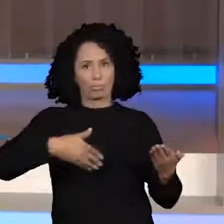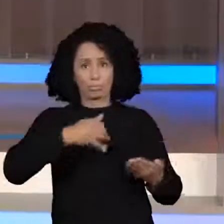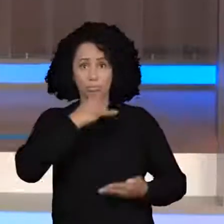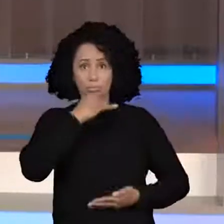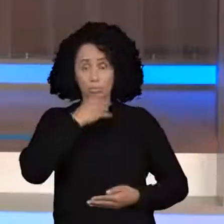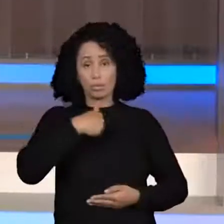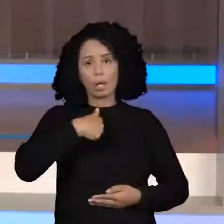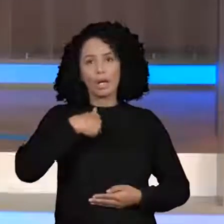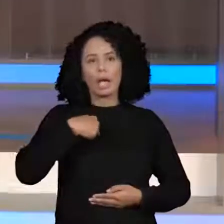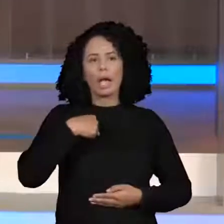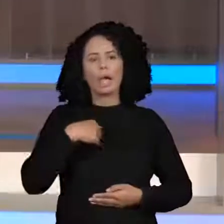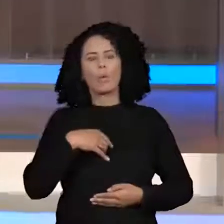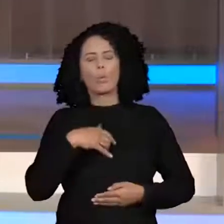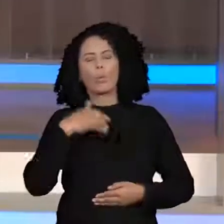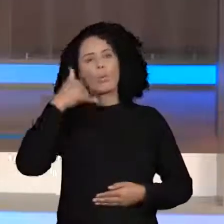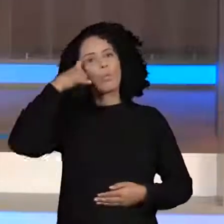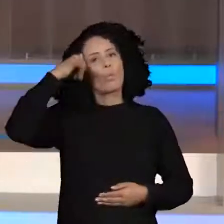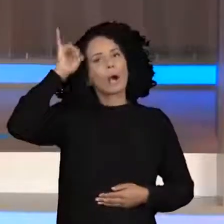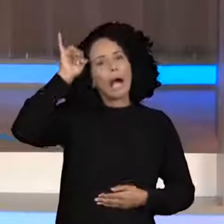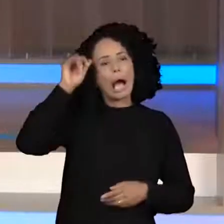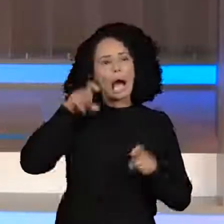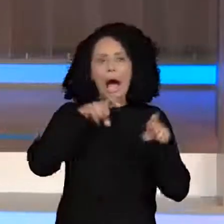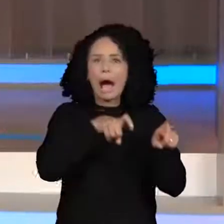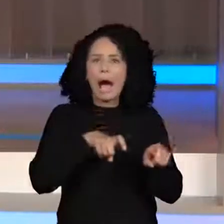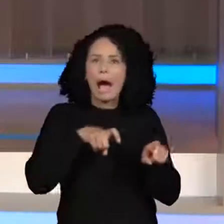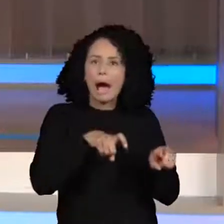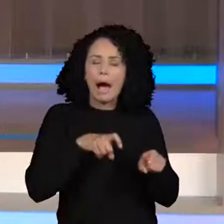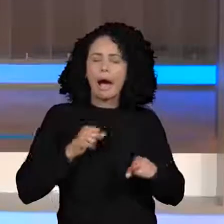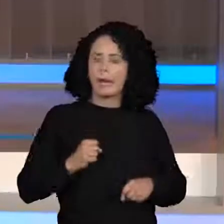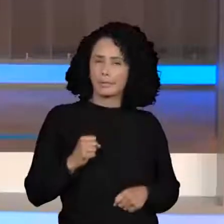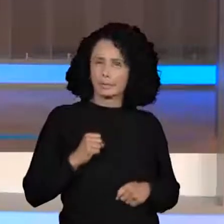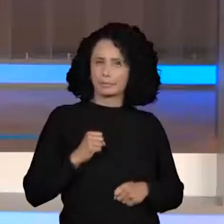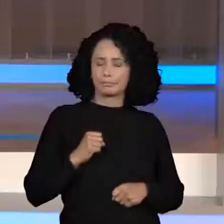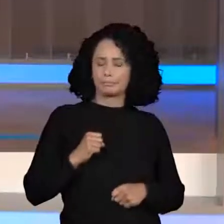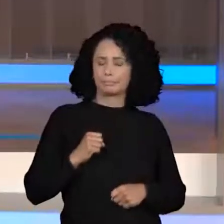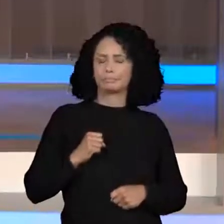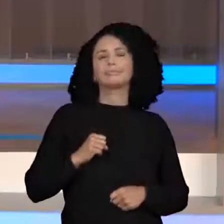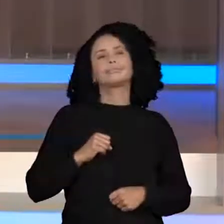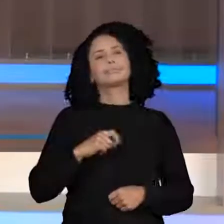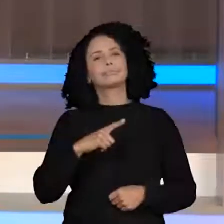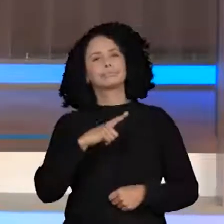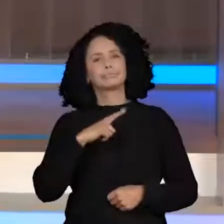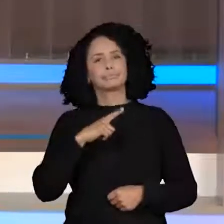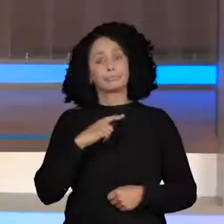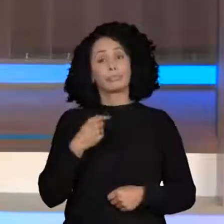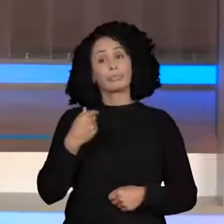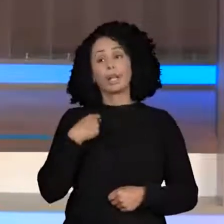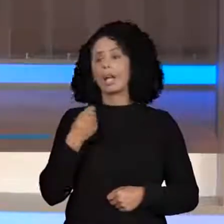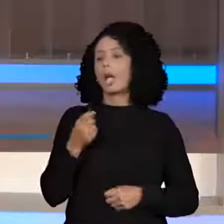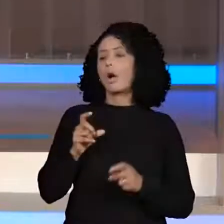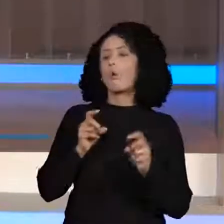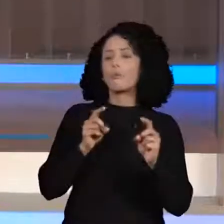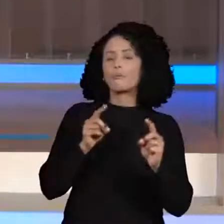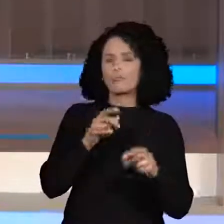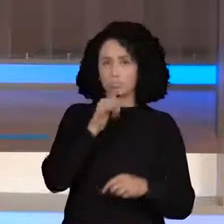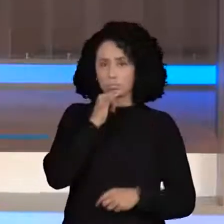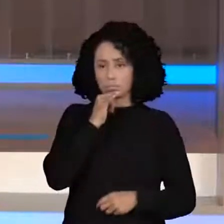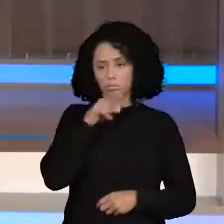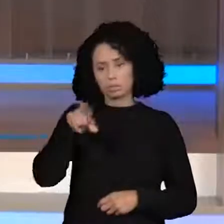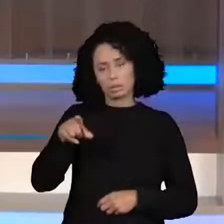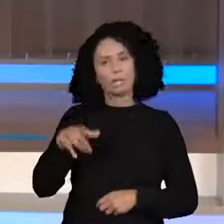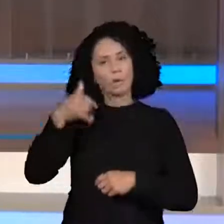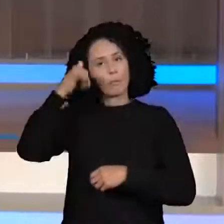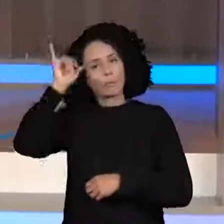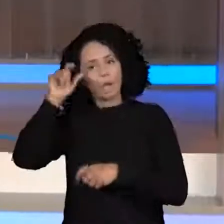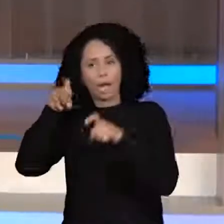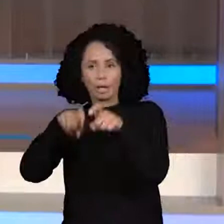eu sou criador de gado, tenho leite. E eu sou um vendedor de frutas, tenho frutas.